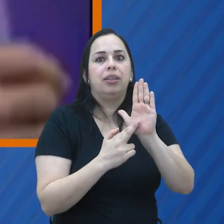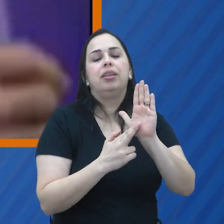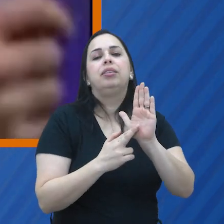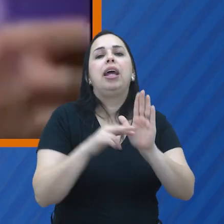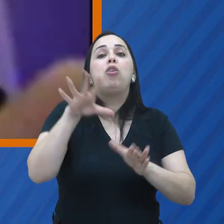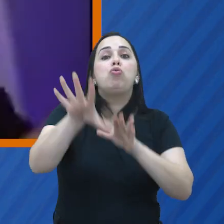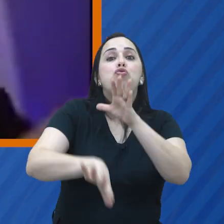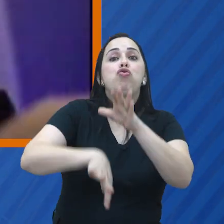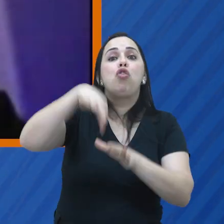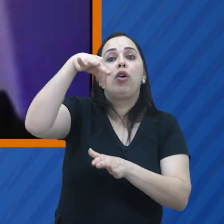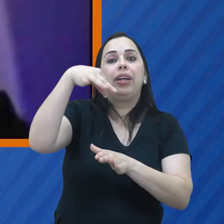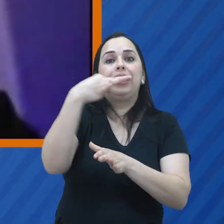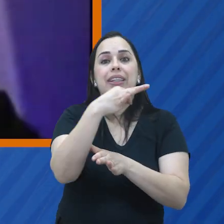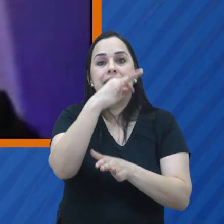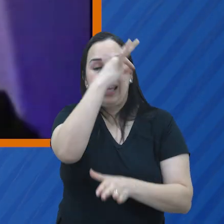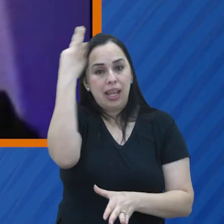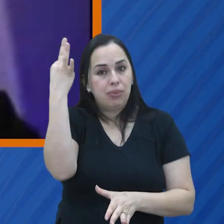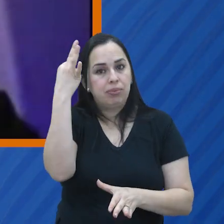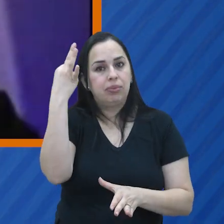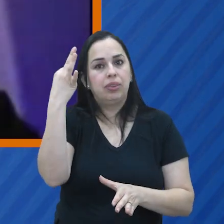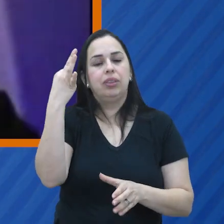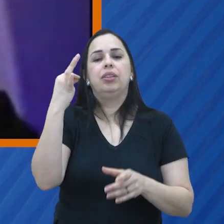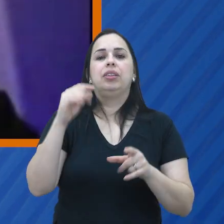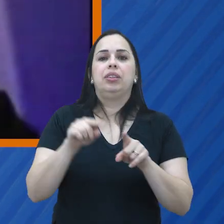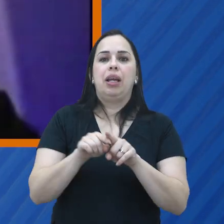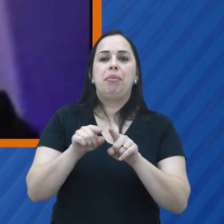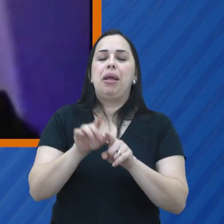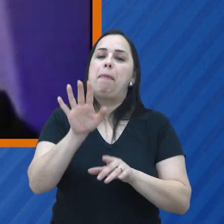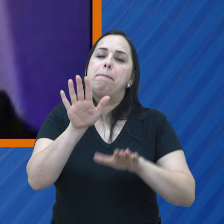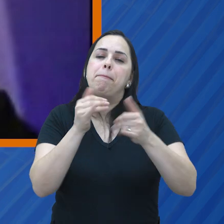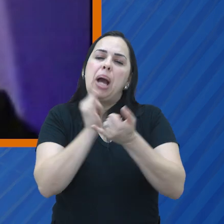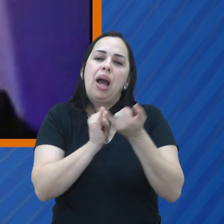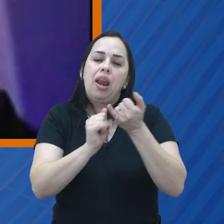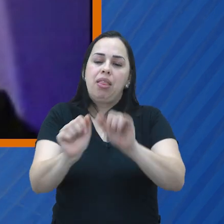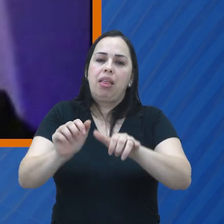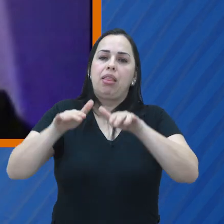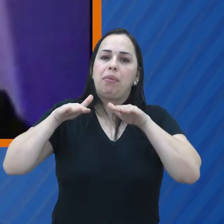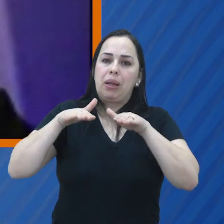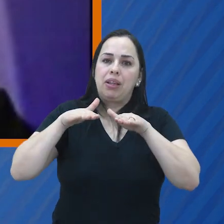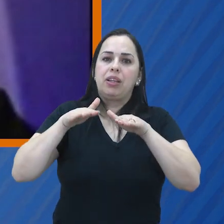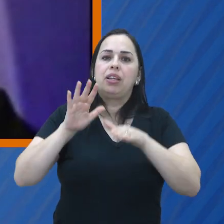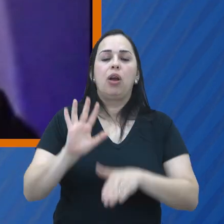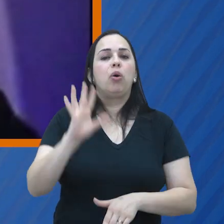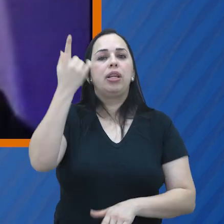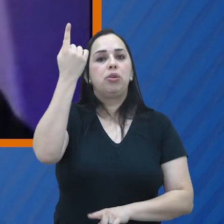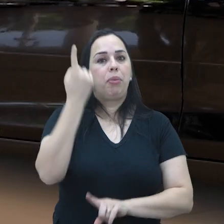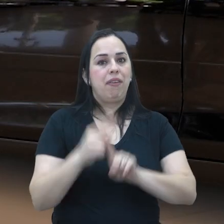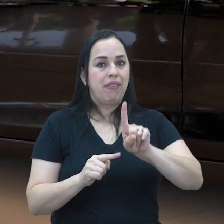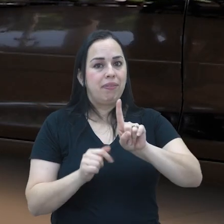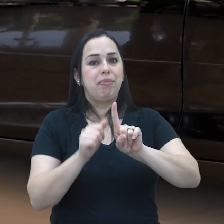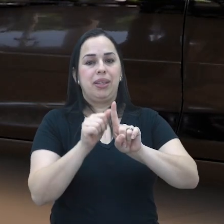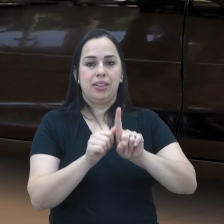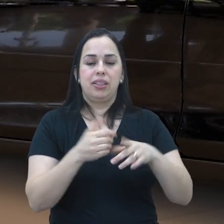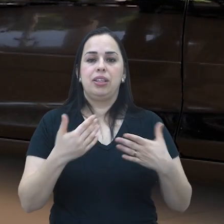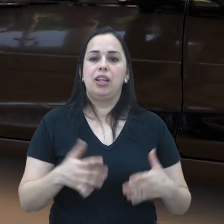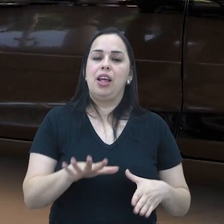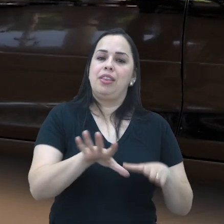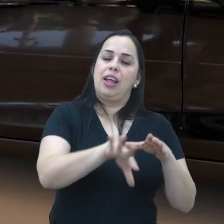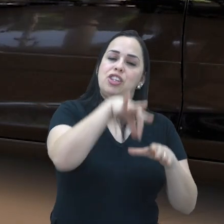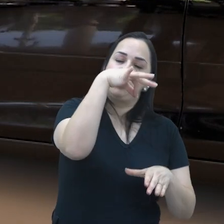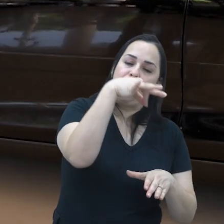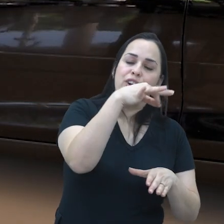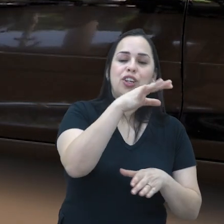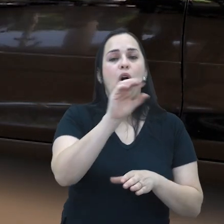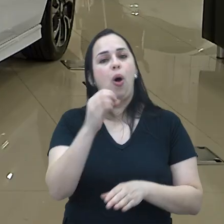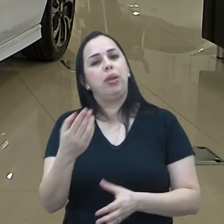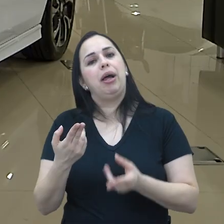um sorteio. E esse sorteio acontece num evento chamado Assembleia, que acontece uma vez por mês. Seja na sorte ou